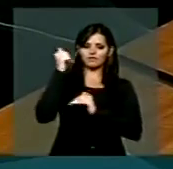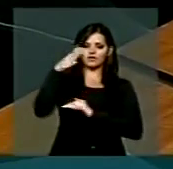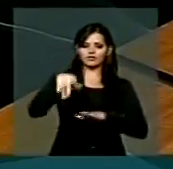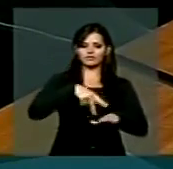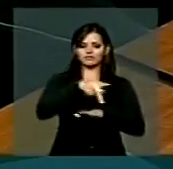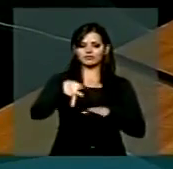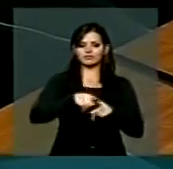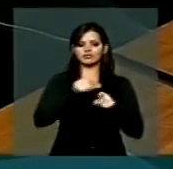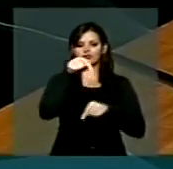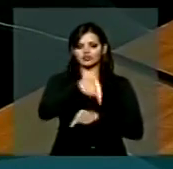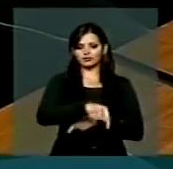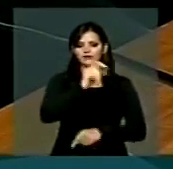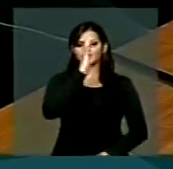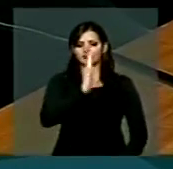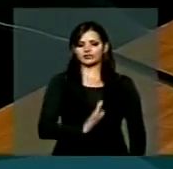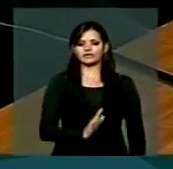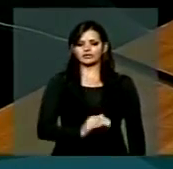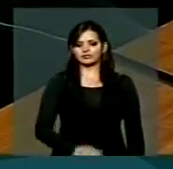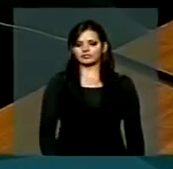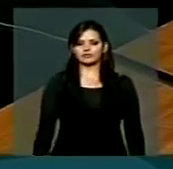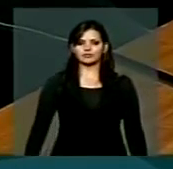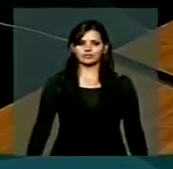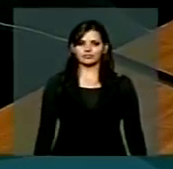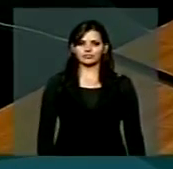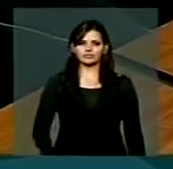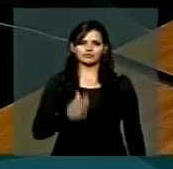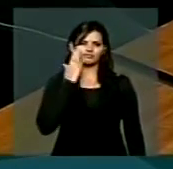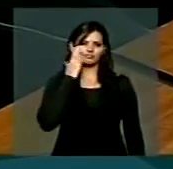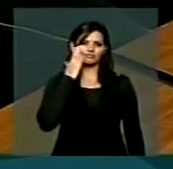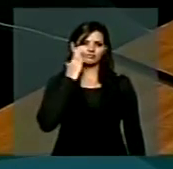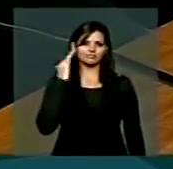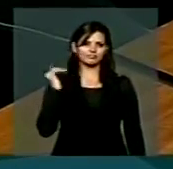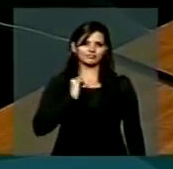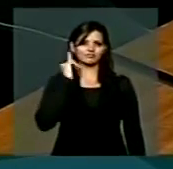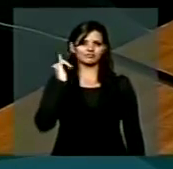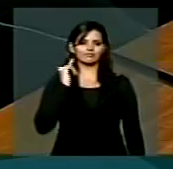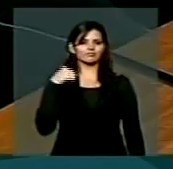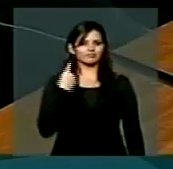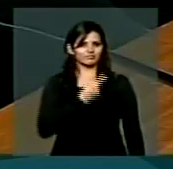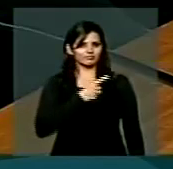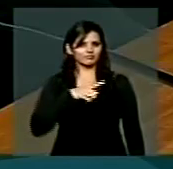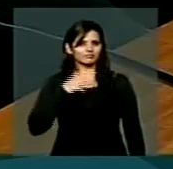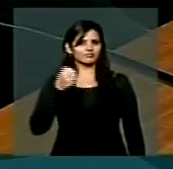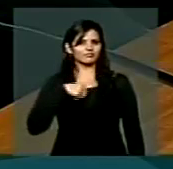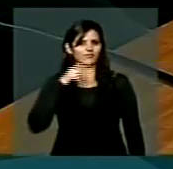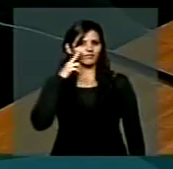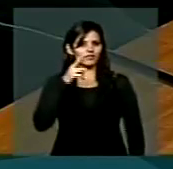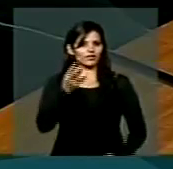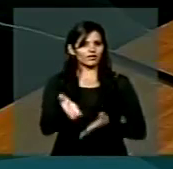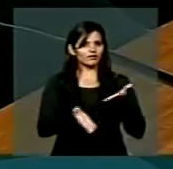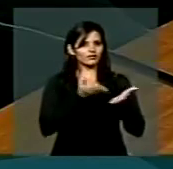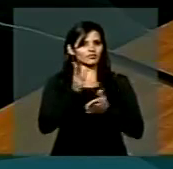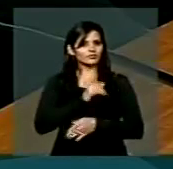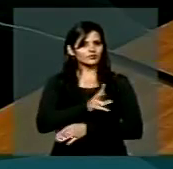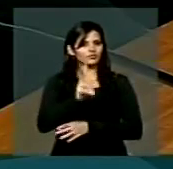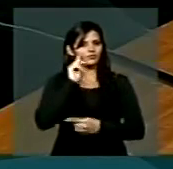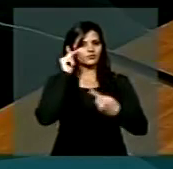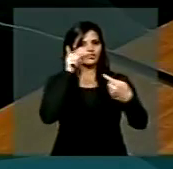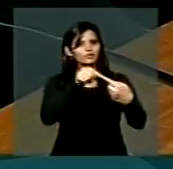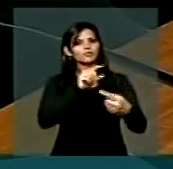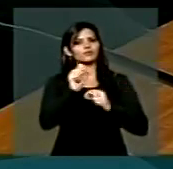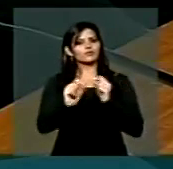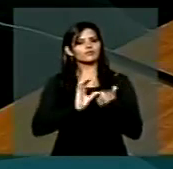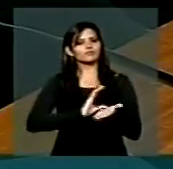quanto aqui e sei da importância que nós temos que estar atentos sempre visando a